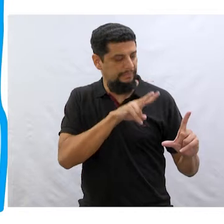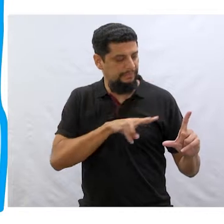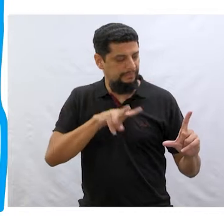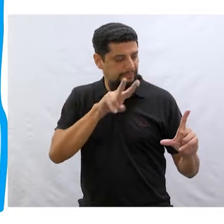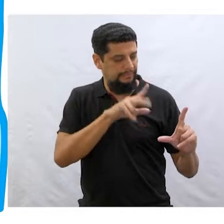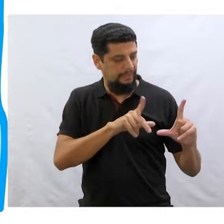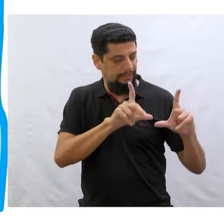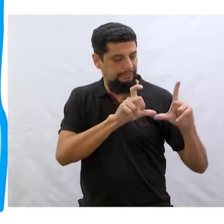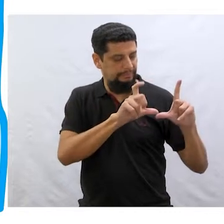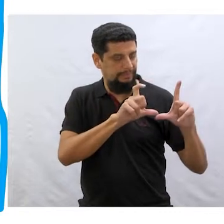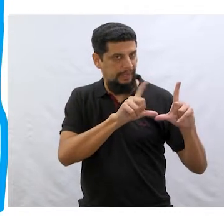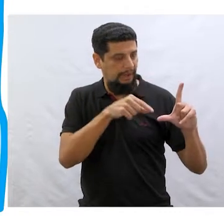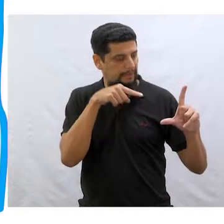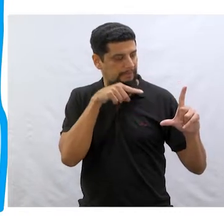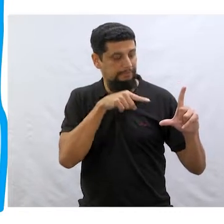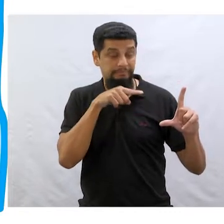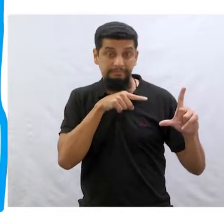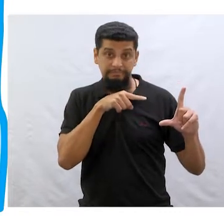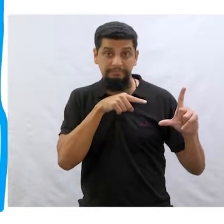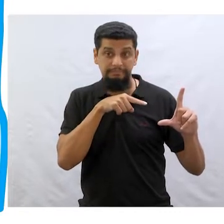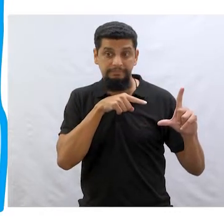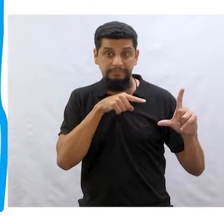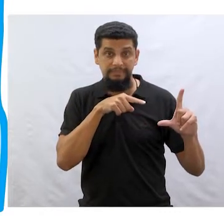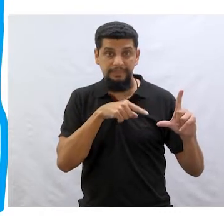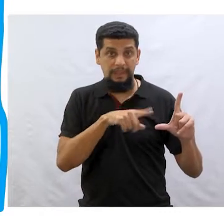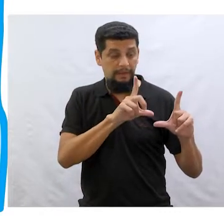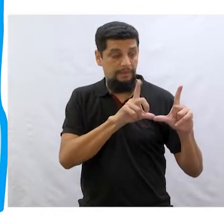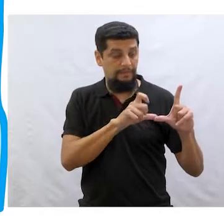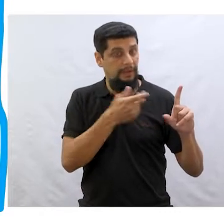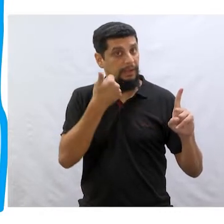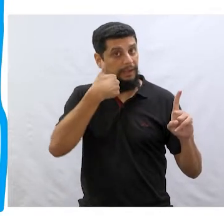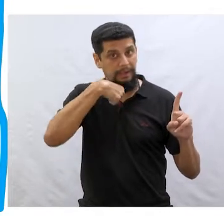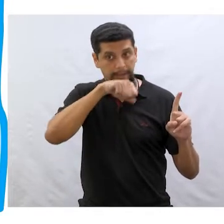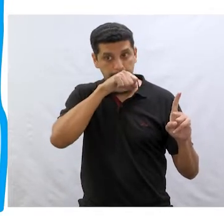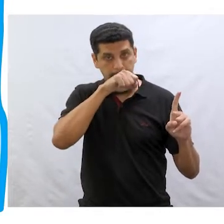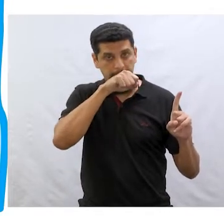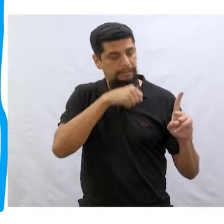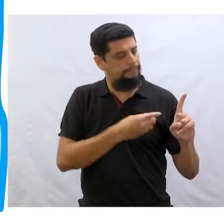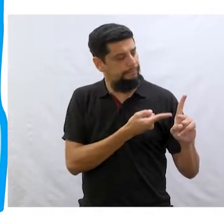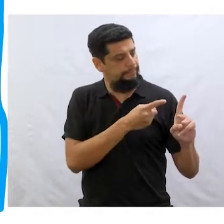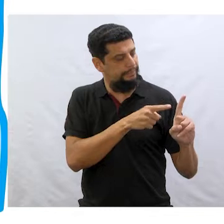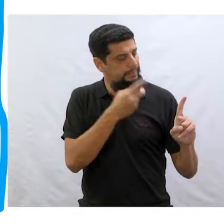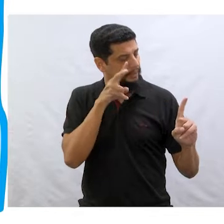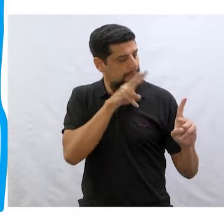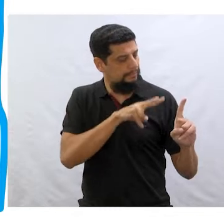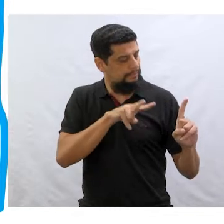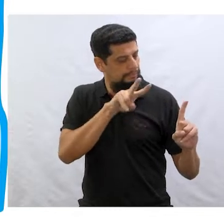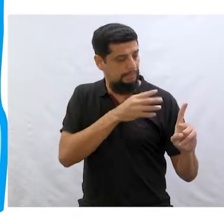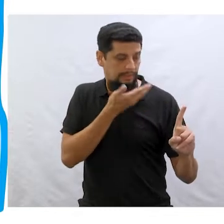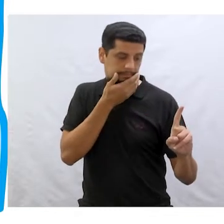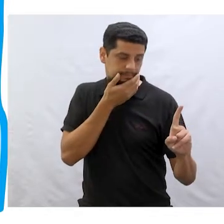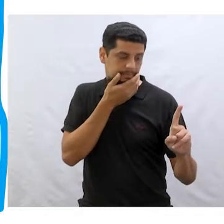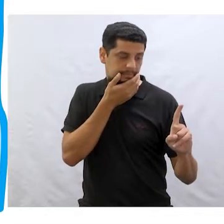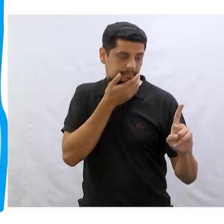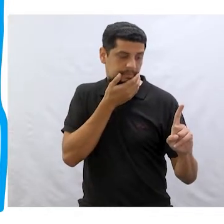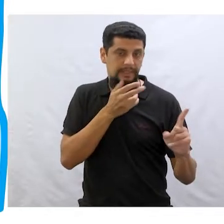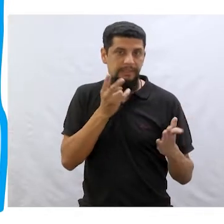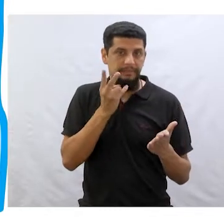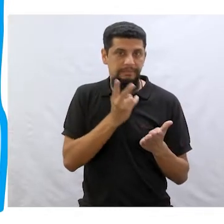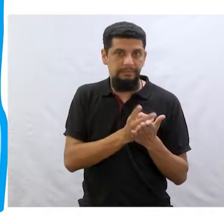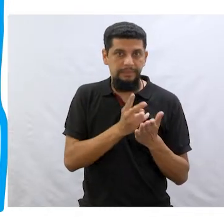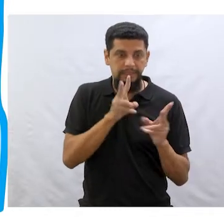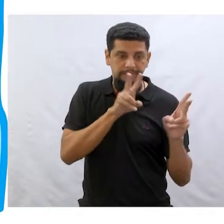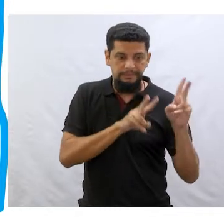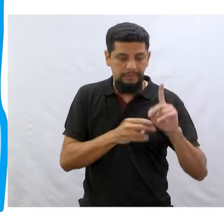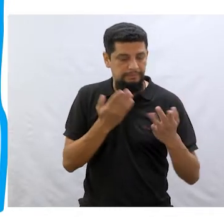redondo sobre o criado-mudo. A foto da mãe tomando conta do quarto, olhando